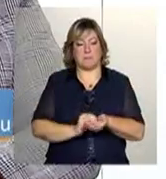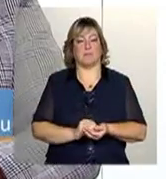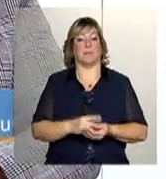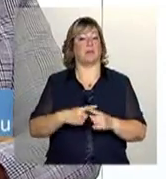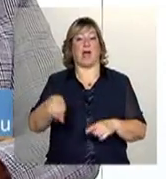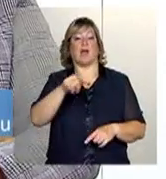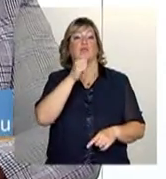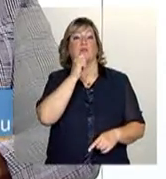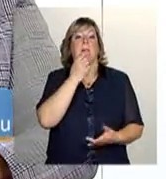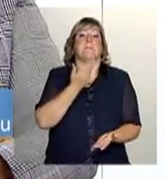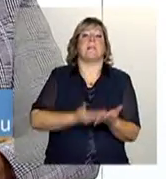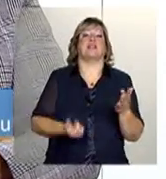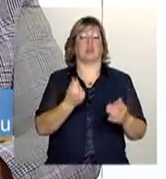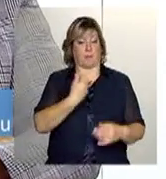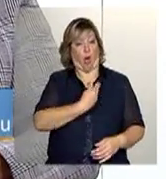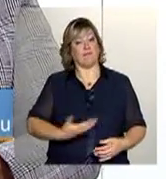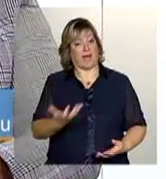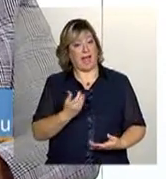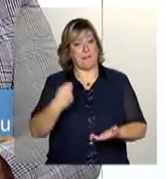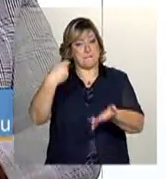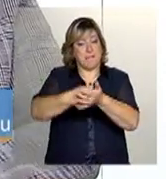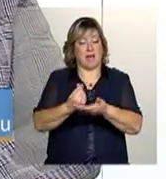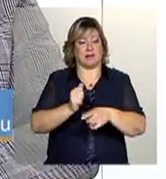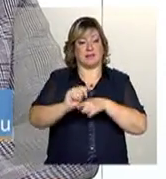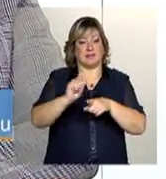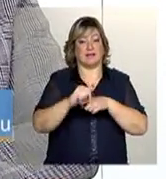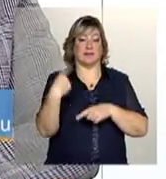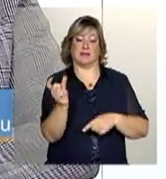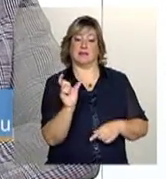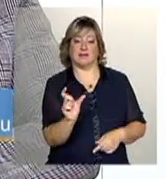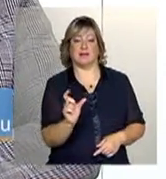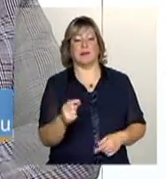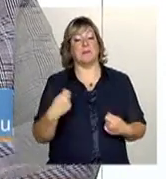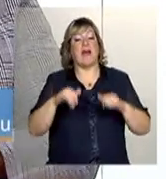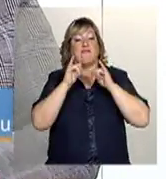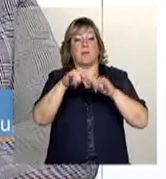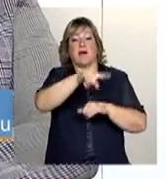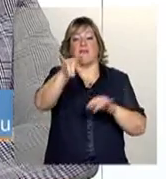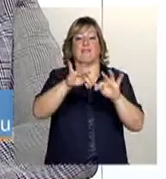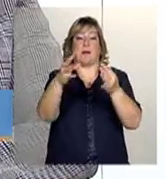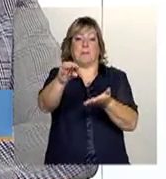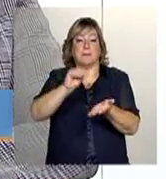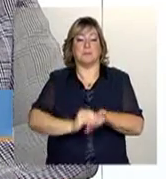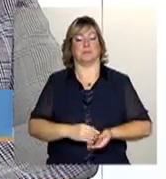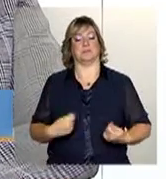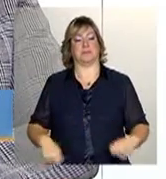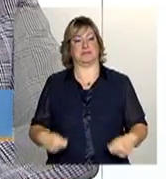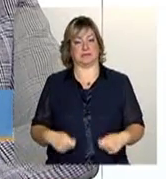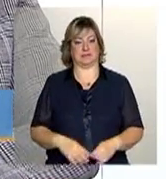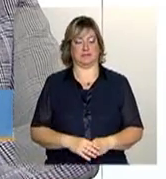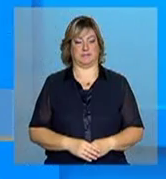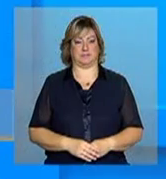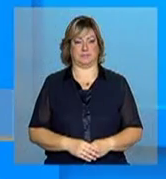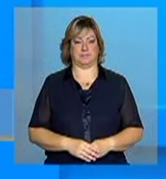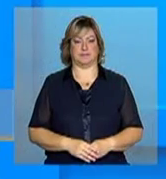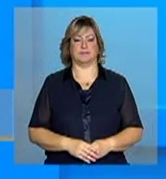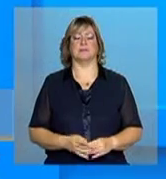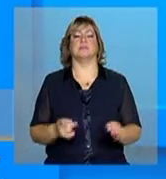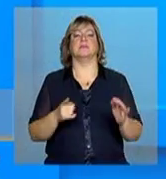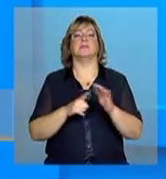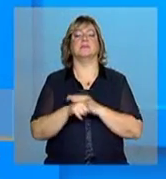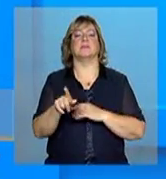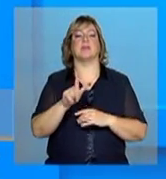não estava no cadastro. Consegue ou se não atualizar muitas vezes os dados dessas famílias. Então, a gente vai trabalhar dessa forma. Ô Gabriel, e a